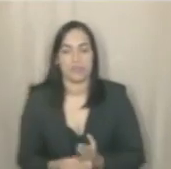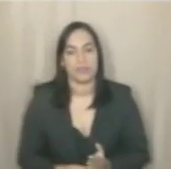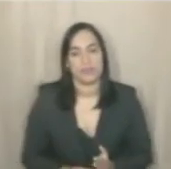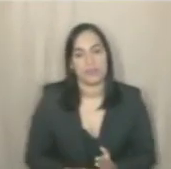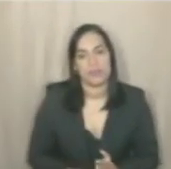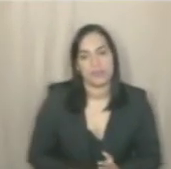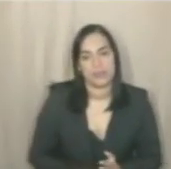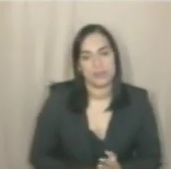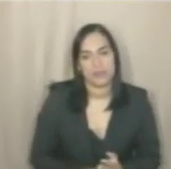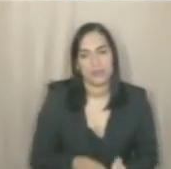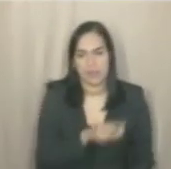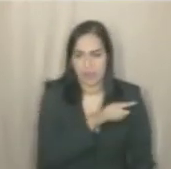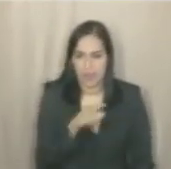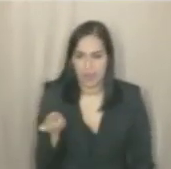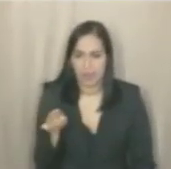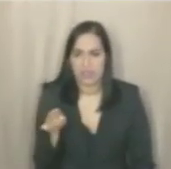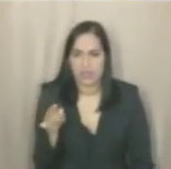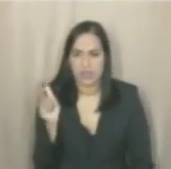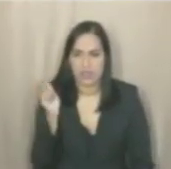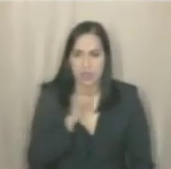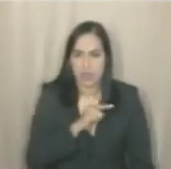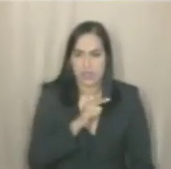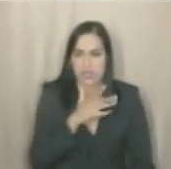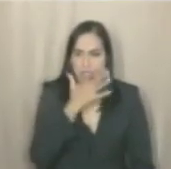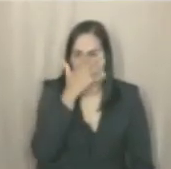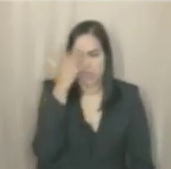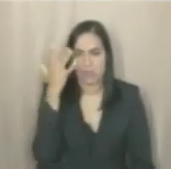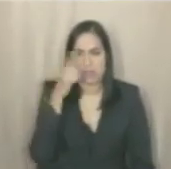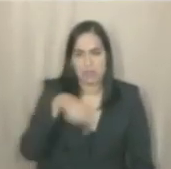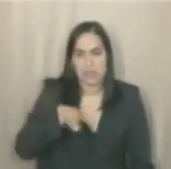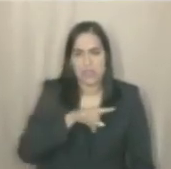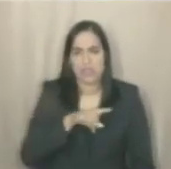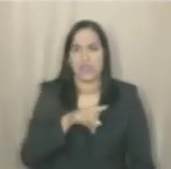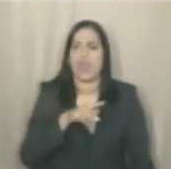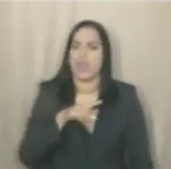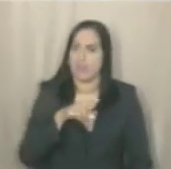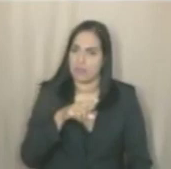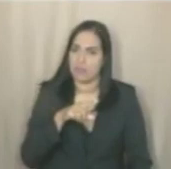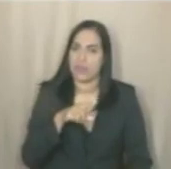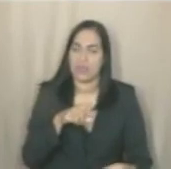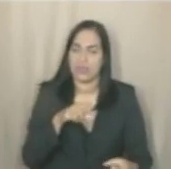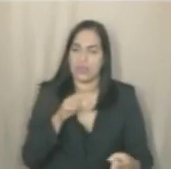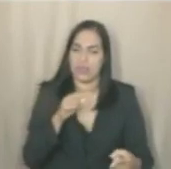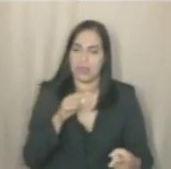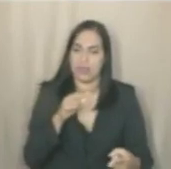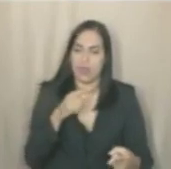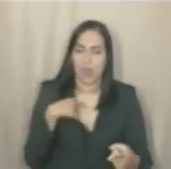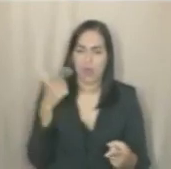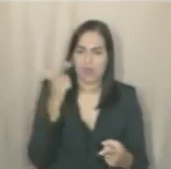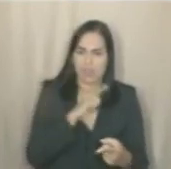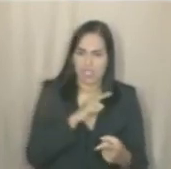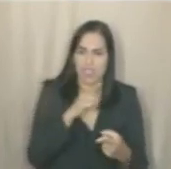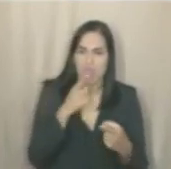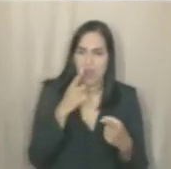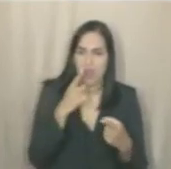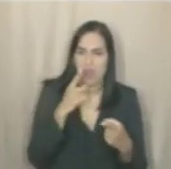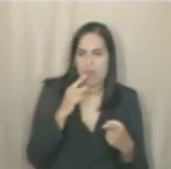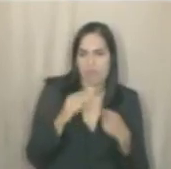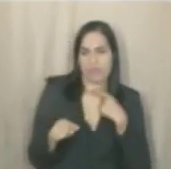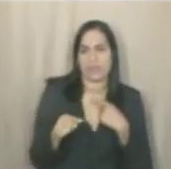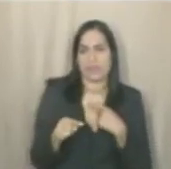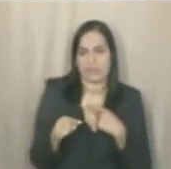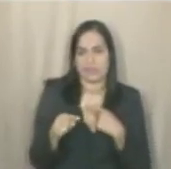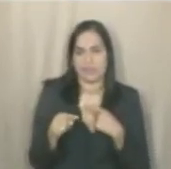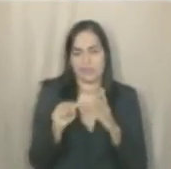já conseguiu ouvir alguém que lesou a Caixa Econômica Federal. Porque se tiver caso para a Polícia Federal, porque a Caixa Econômica